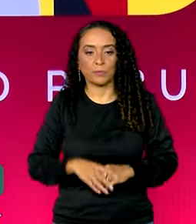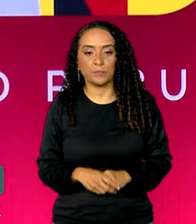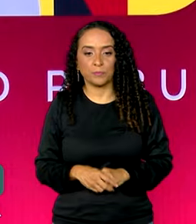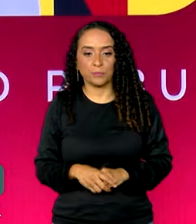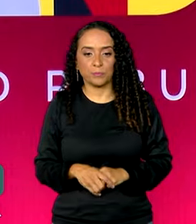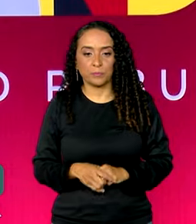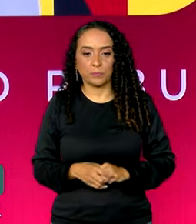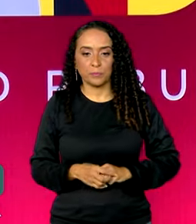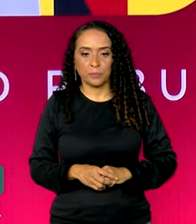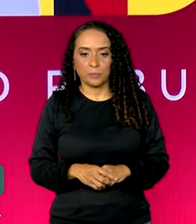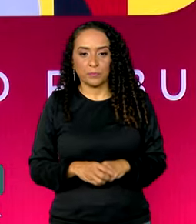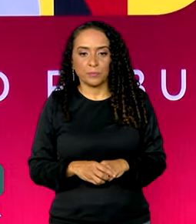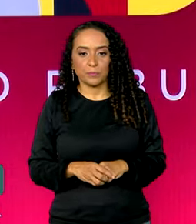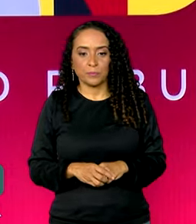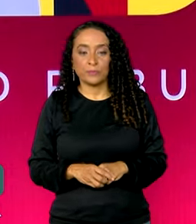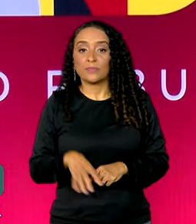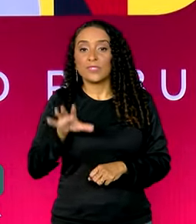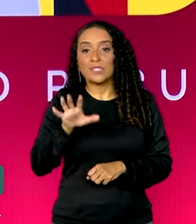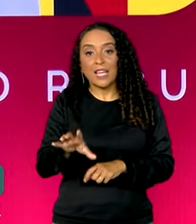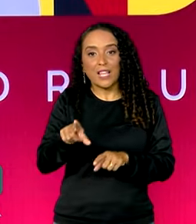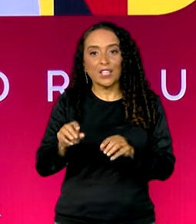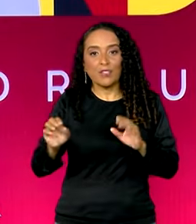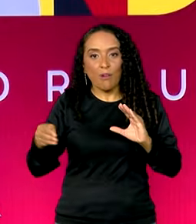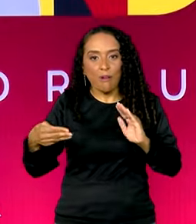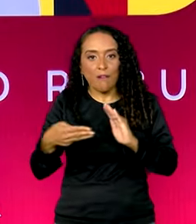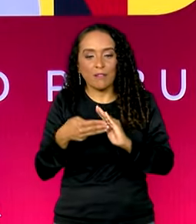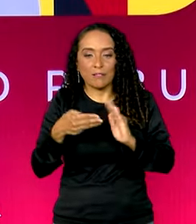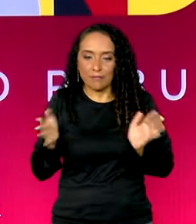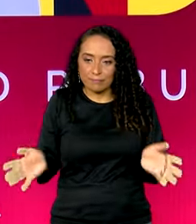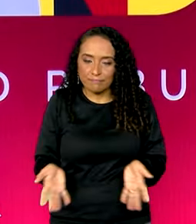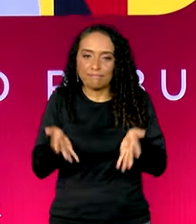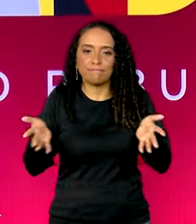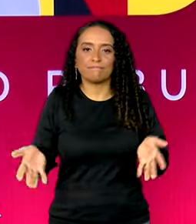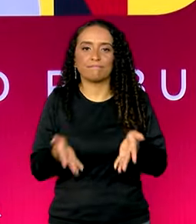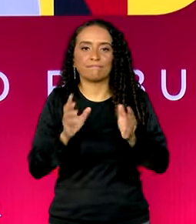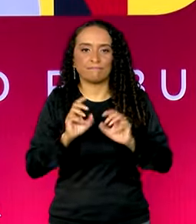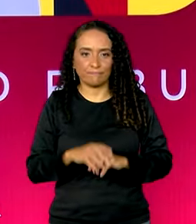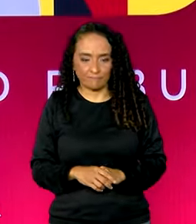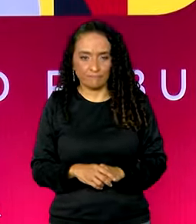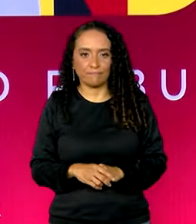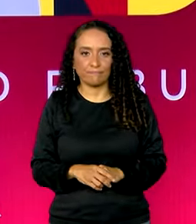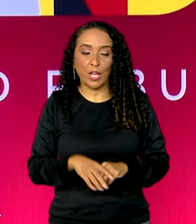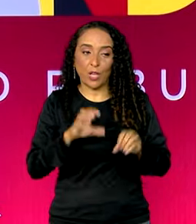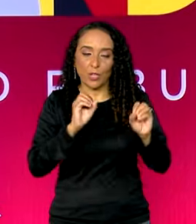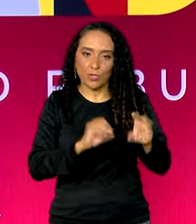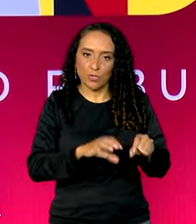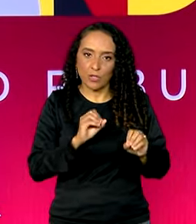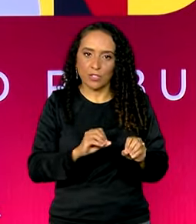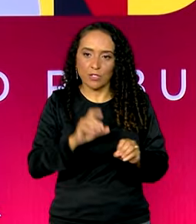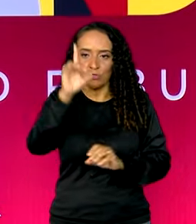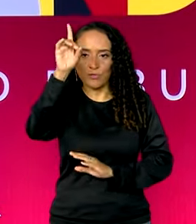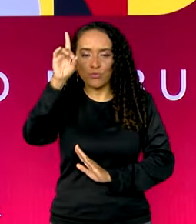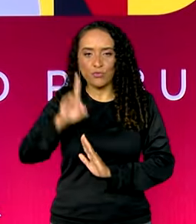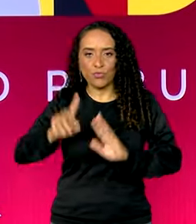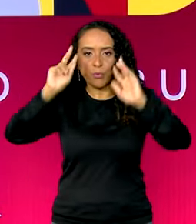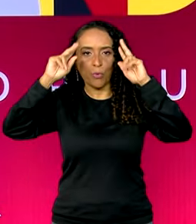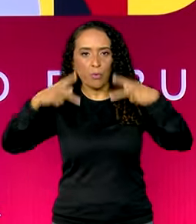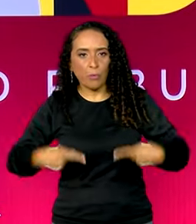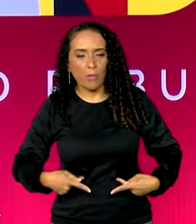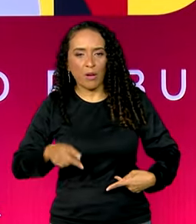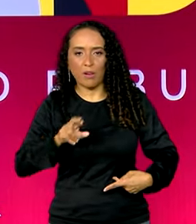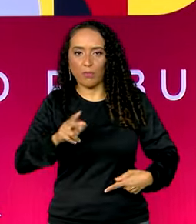é isso que a Unesco promove, a educação como um direito humano que não é